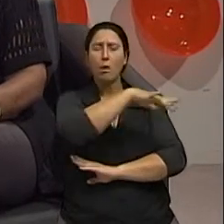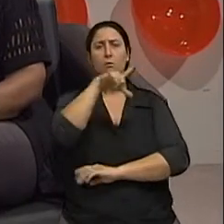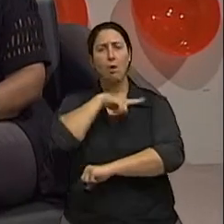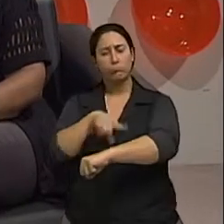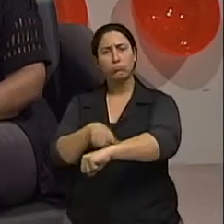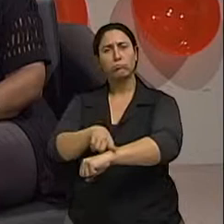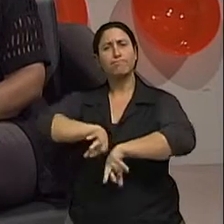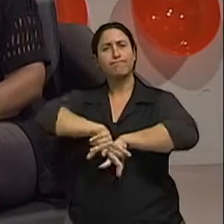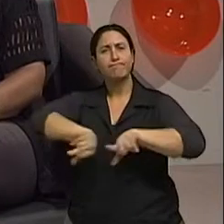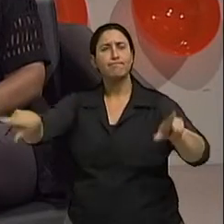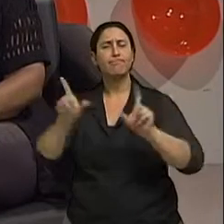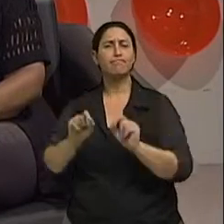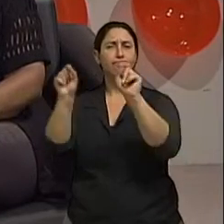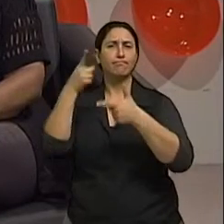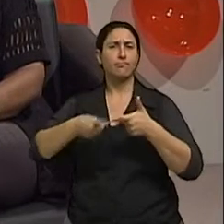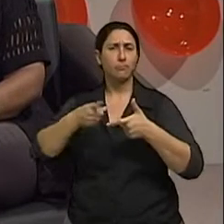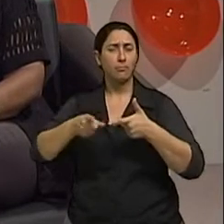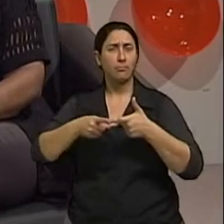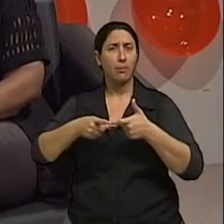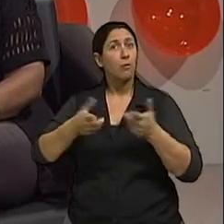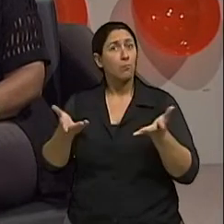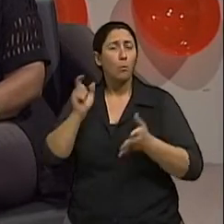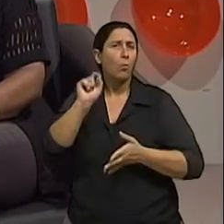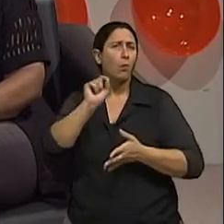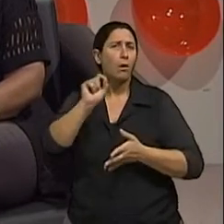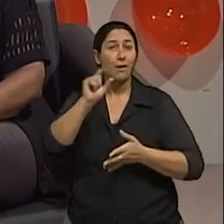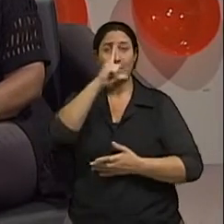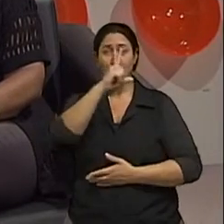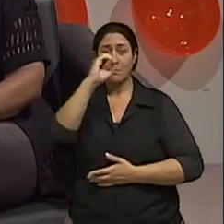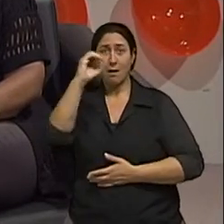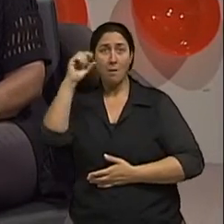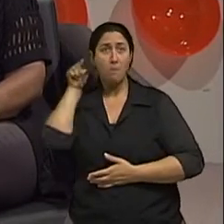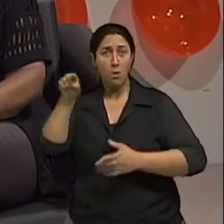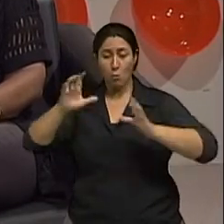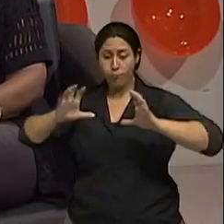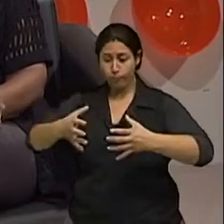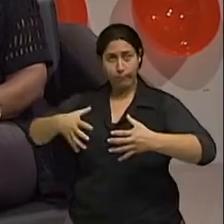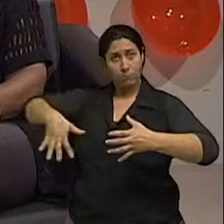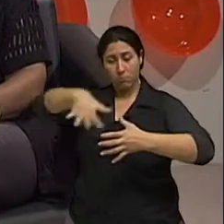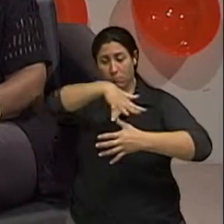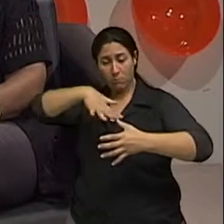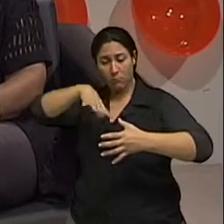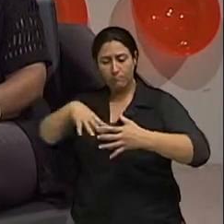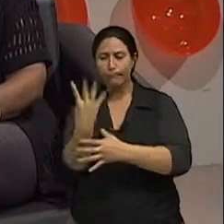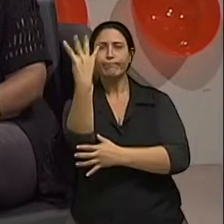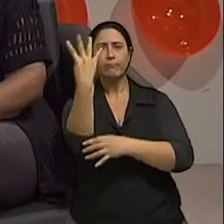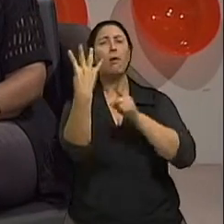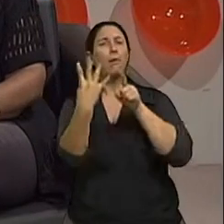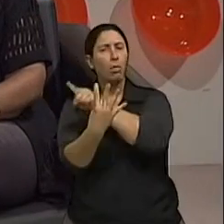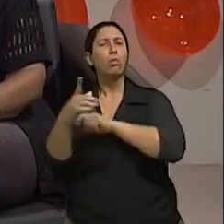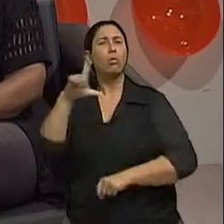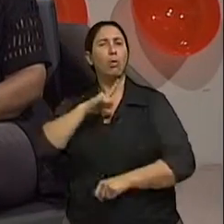A incidência é de 4 casos para cada 100 mil habitantes, sendo que nas regiões sul e sudeste